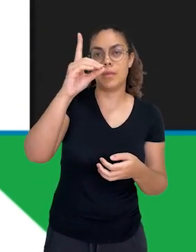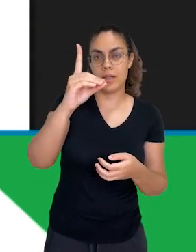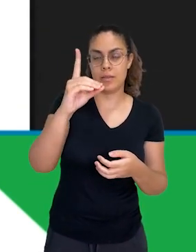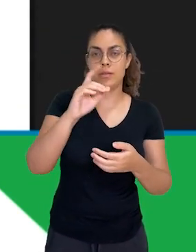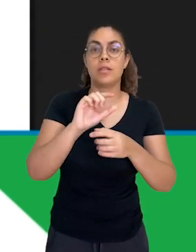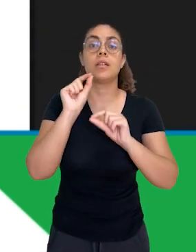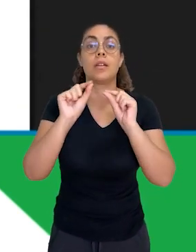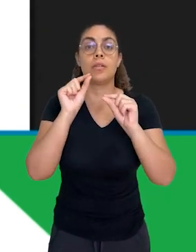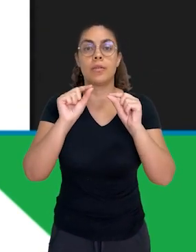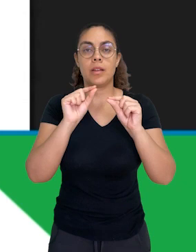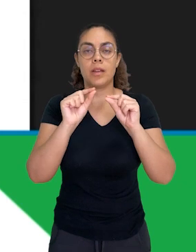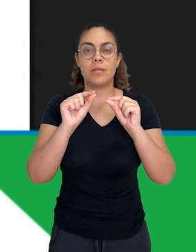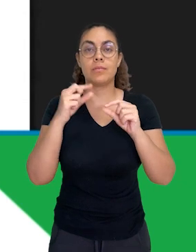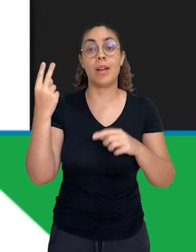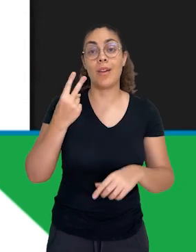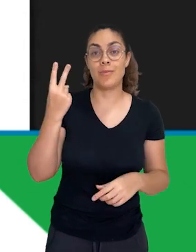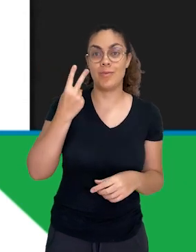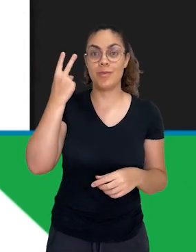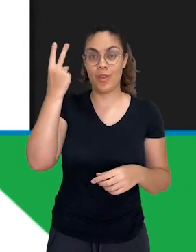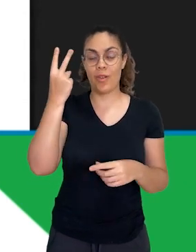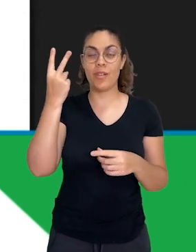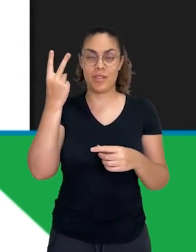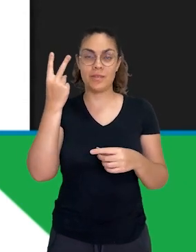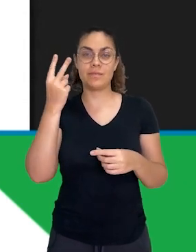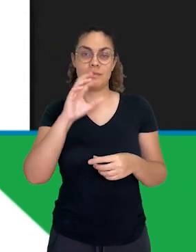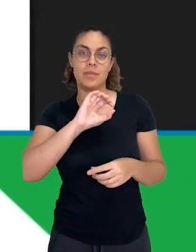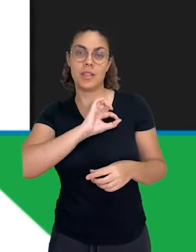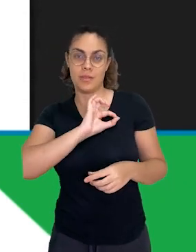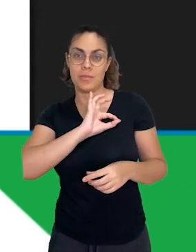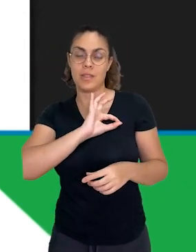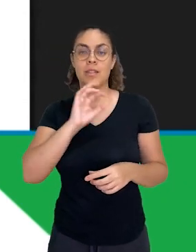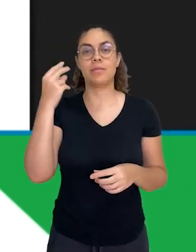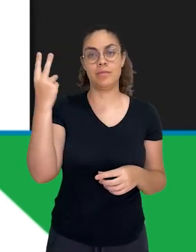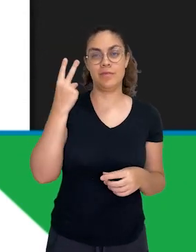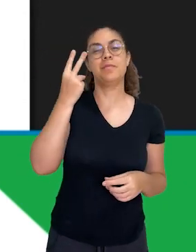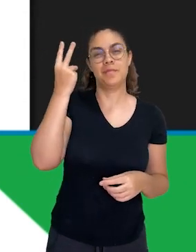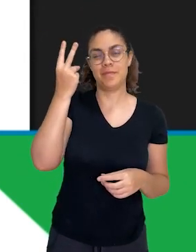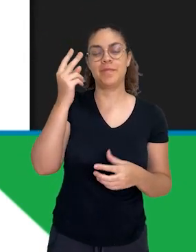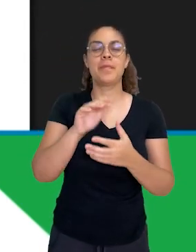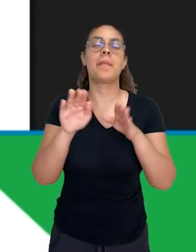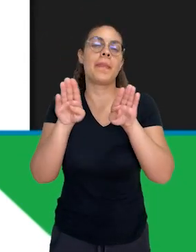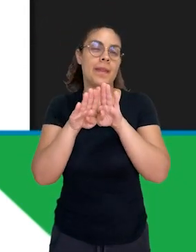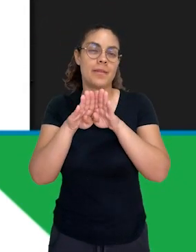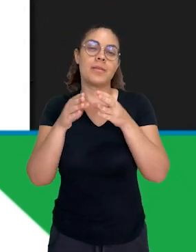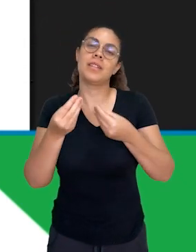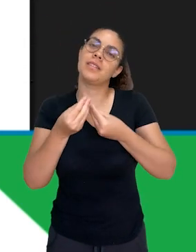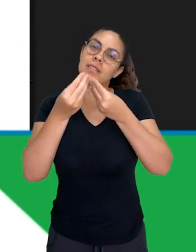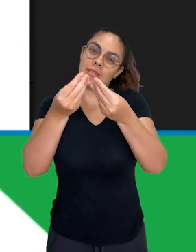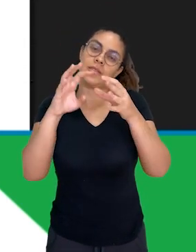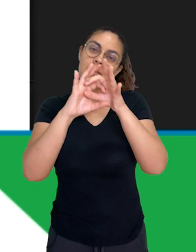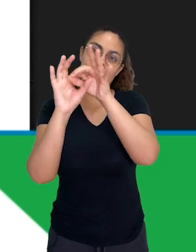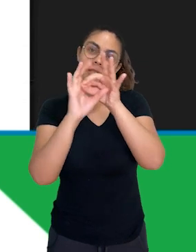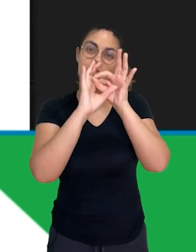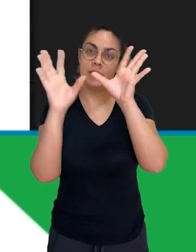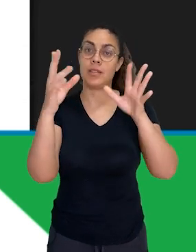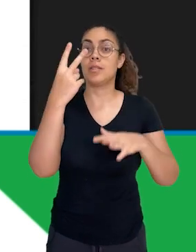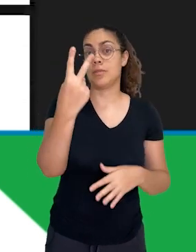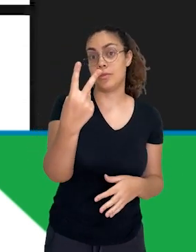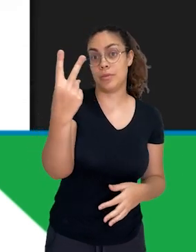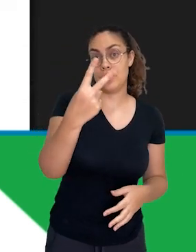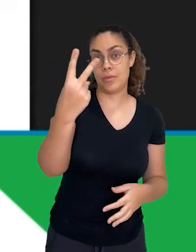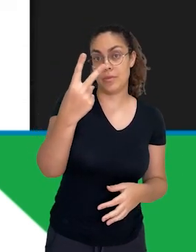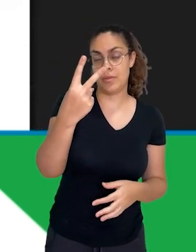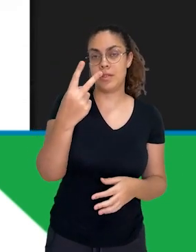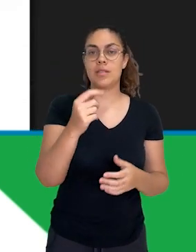medalha para aquela equipe que vencer a corrida do conhecimento. Nós estamos disponibilizando para vocês também dois modelos de badges,